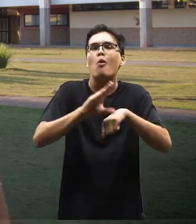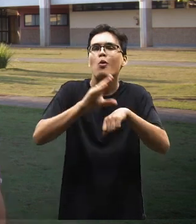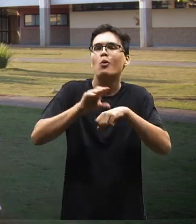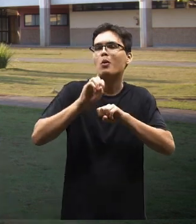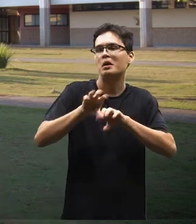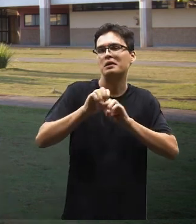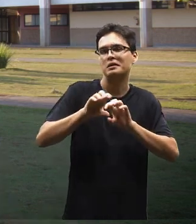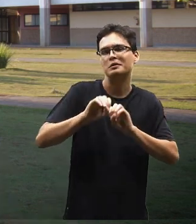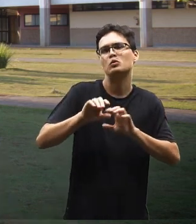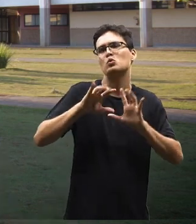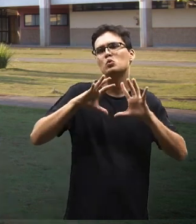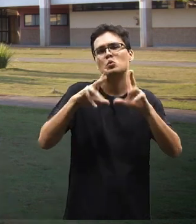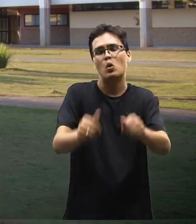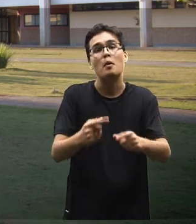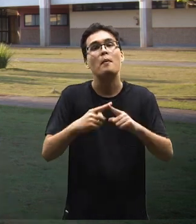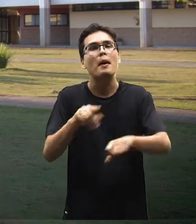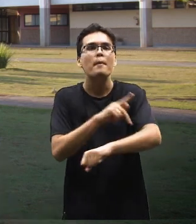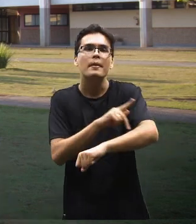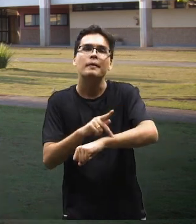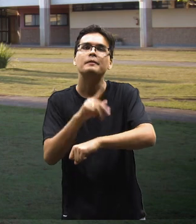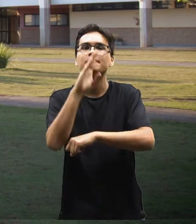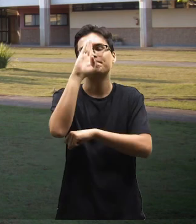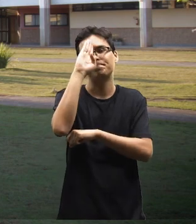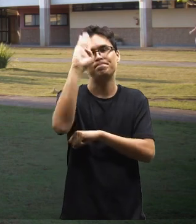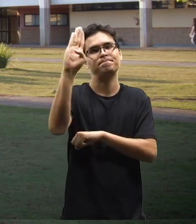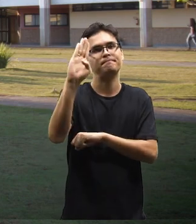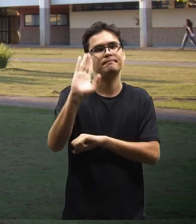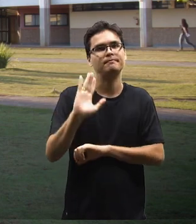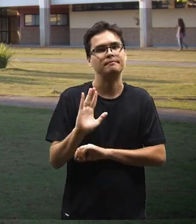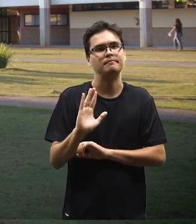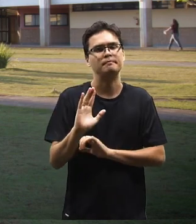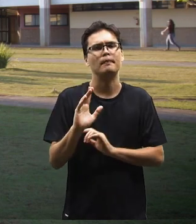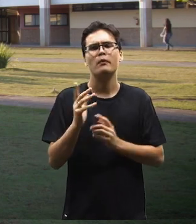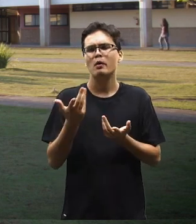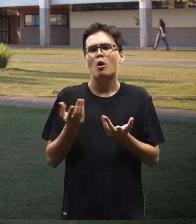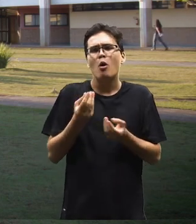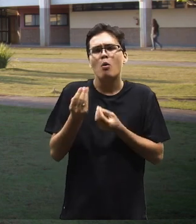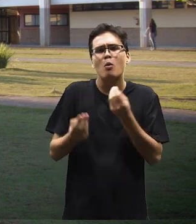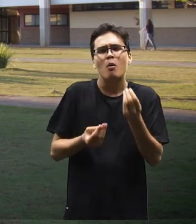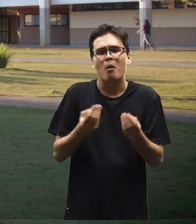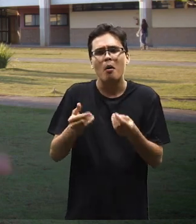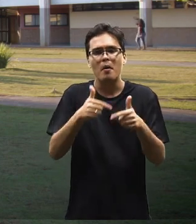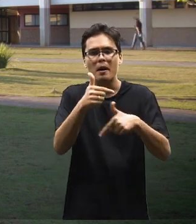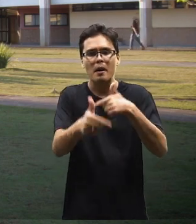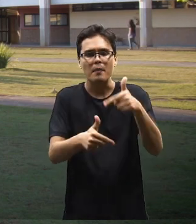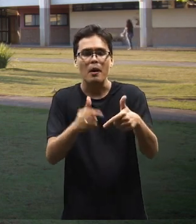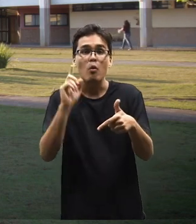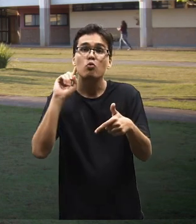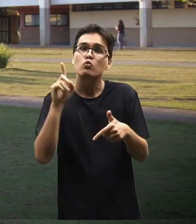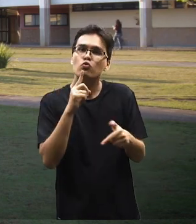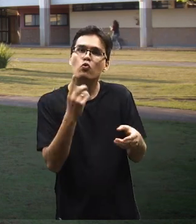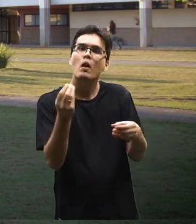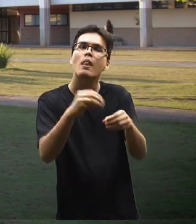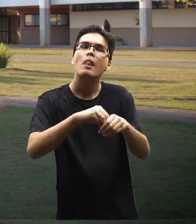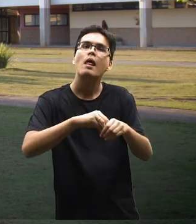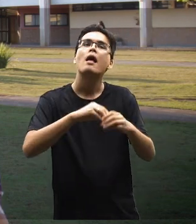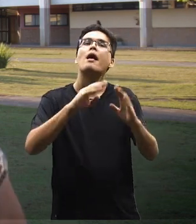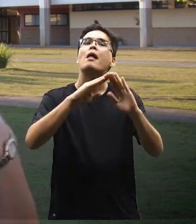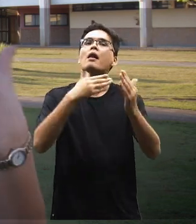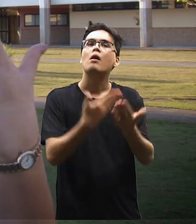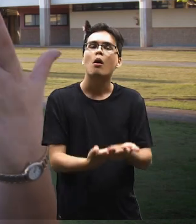licenciaturas, mas a pedagogia é prioridade. E aí, como a gente vai trabalhar com os surdos